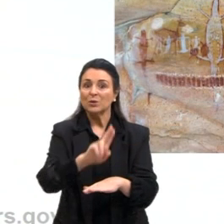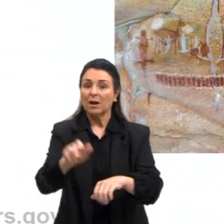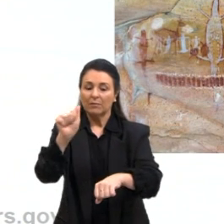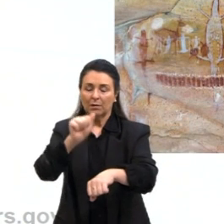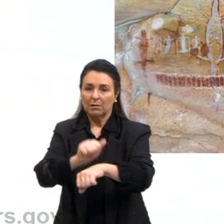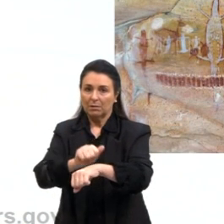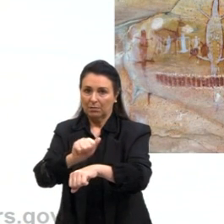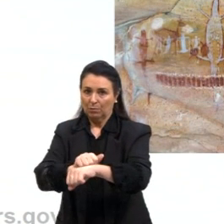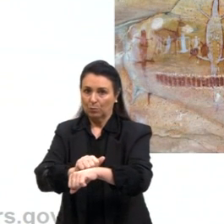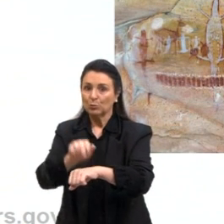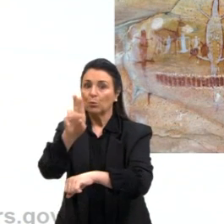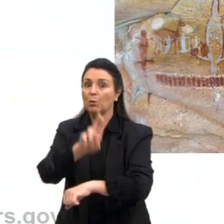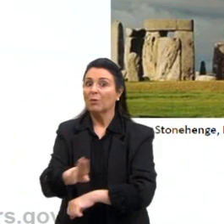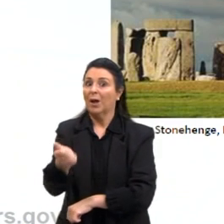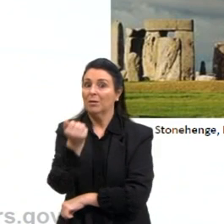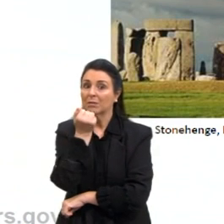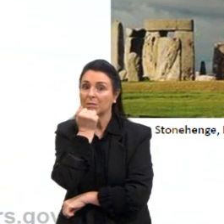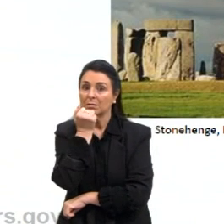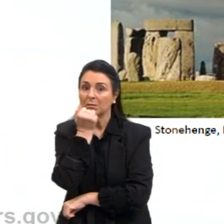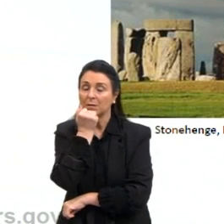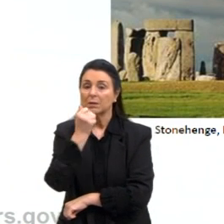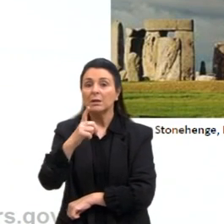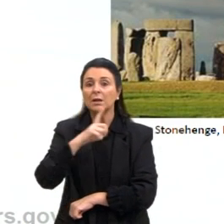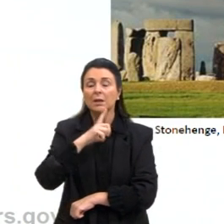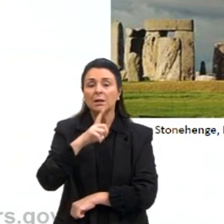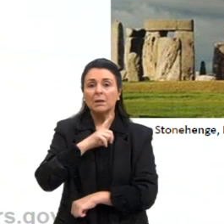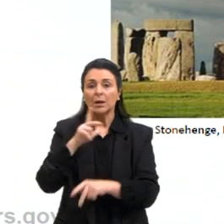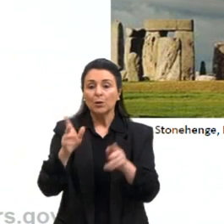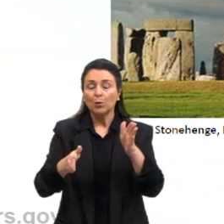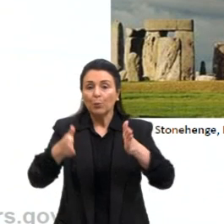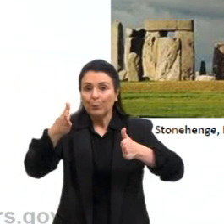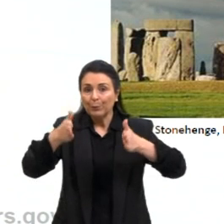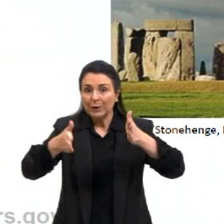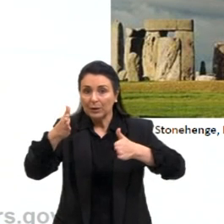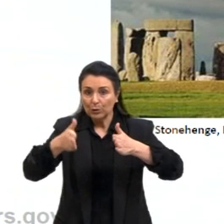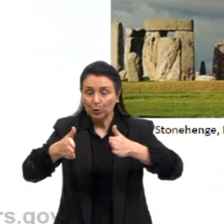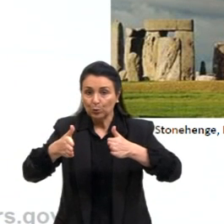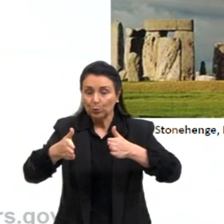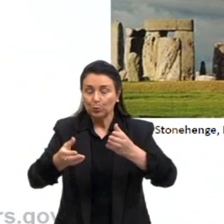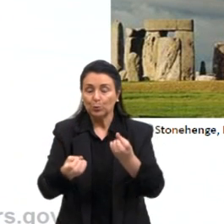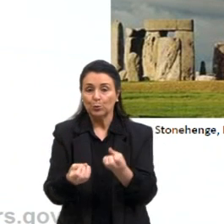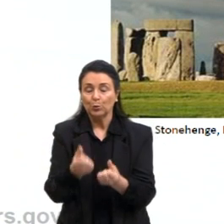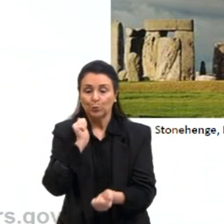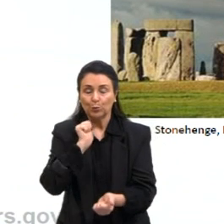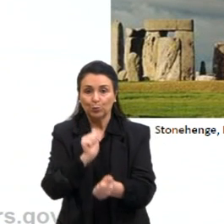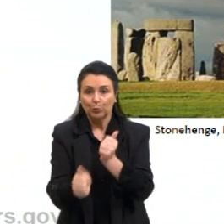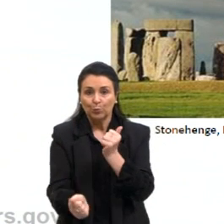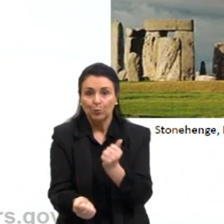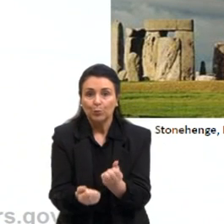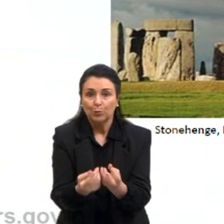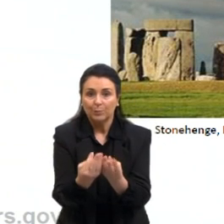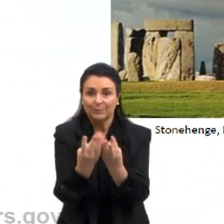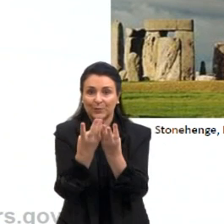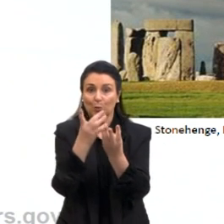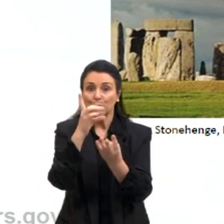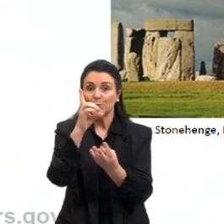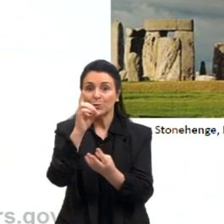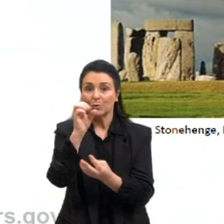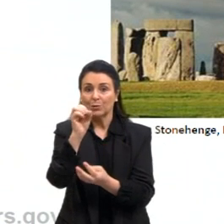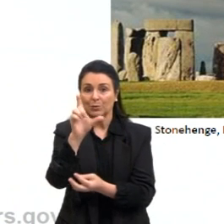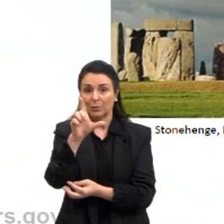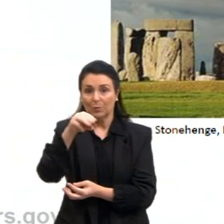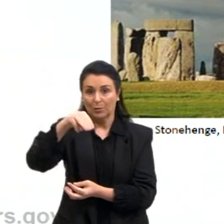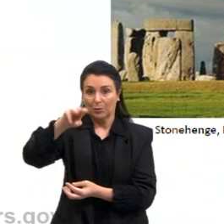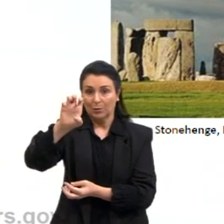em pedras, e nós temos no período Neolítico, então, os domens, esses monumentos